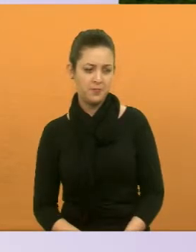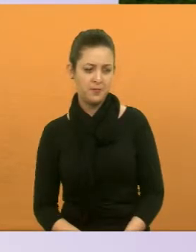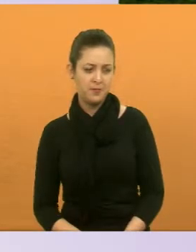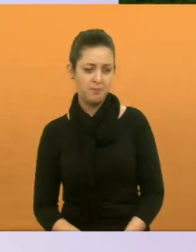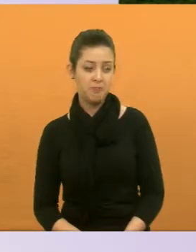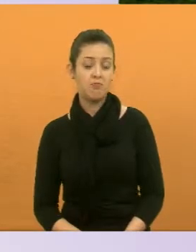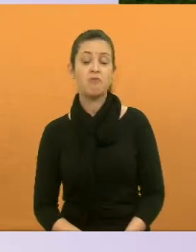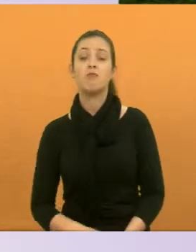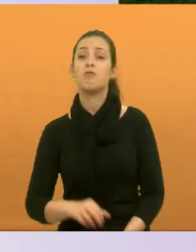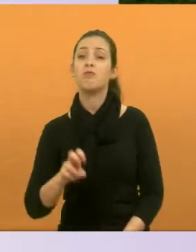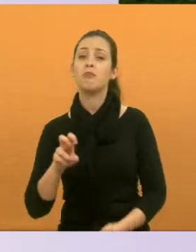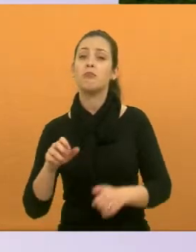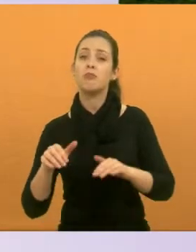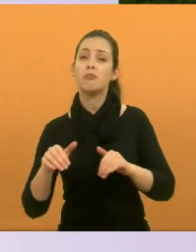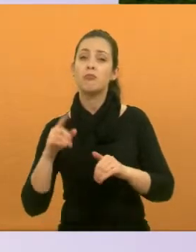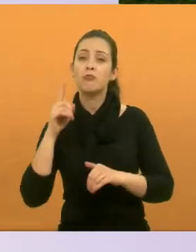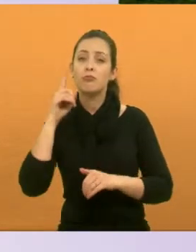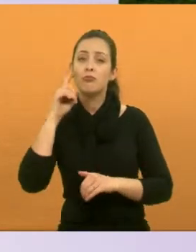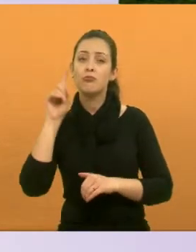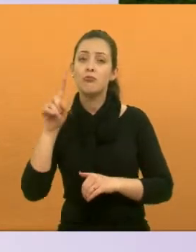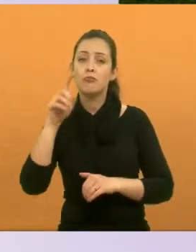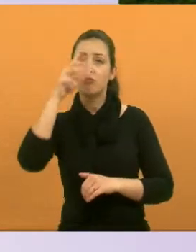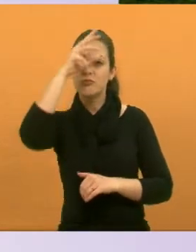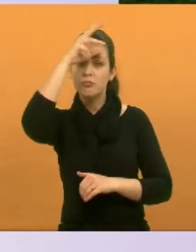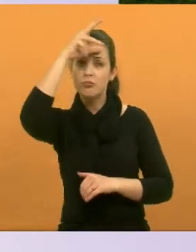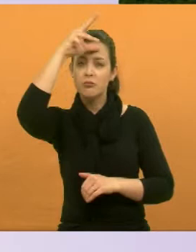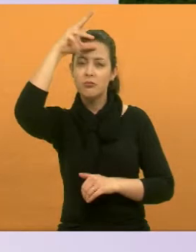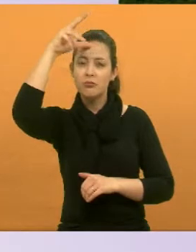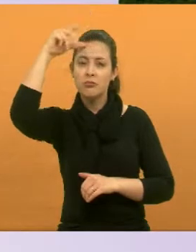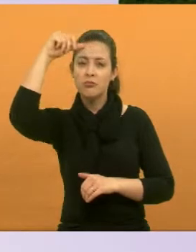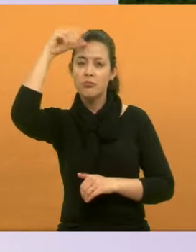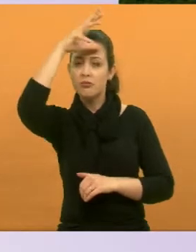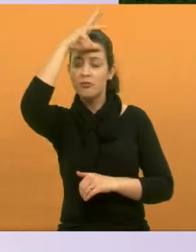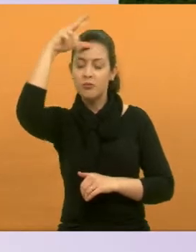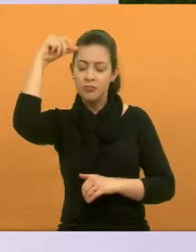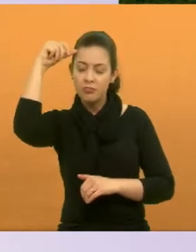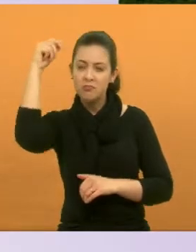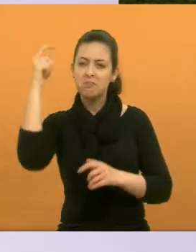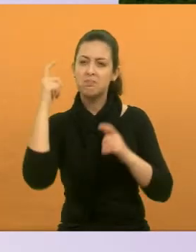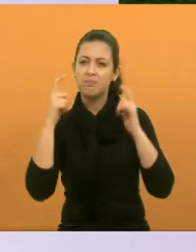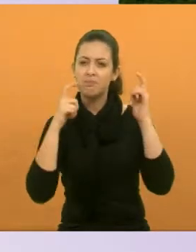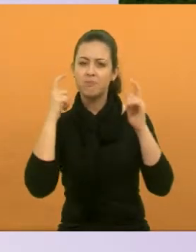5 de setembro, dia da Amazônia. Então, tem uma coisa que está me preocupando muito.